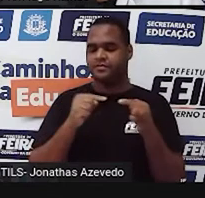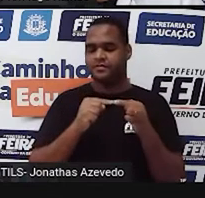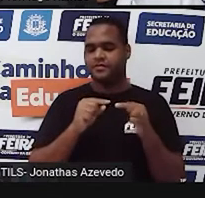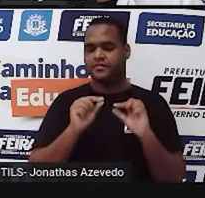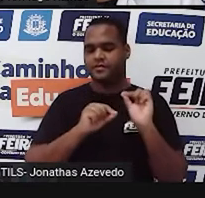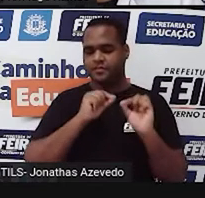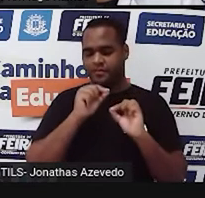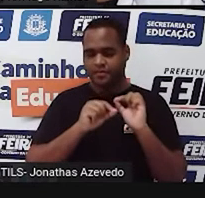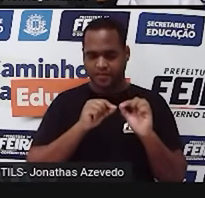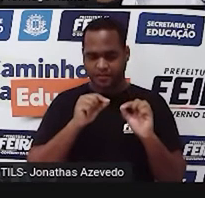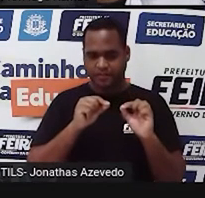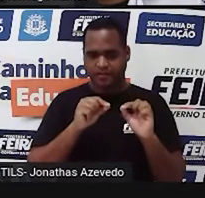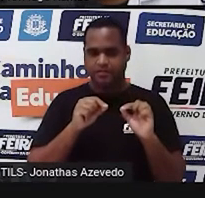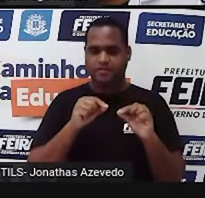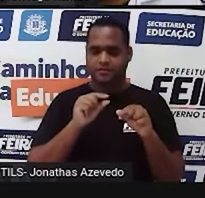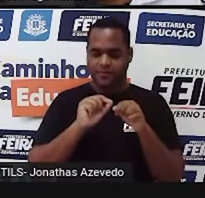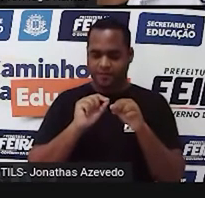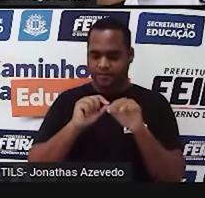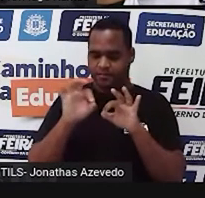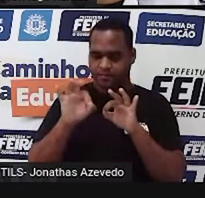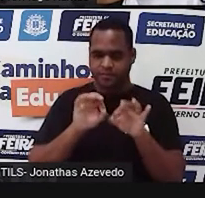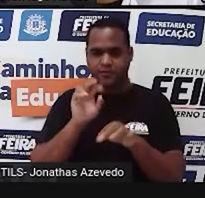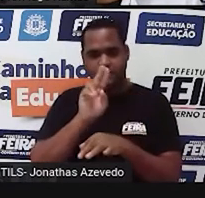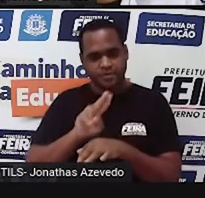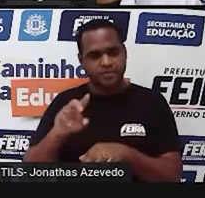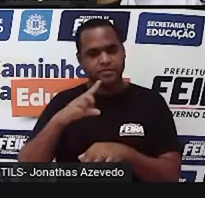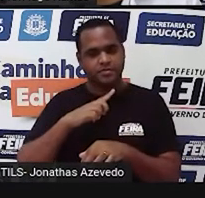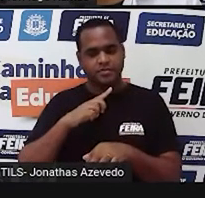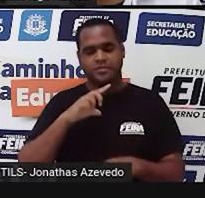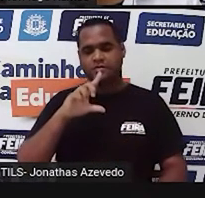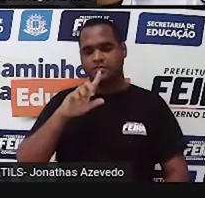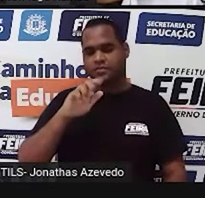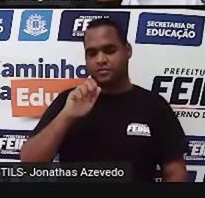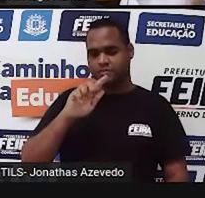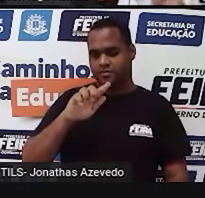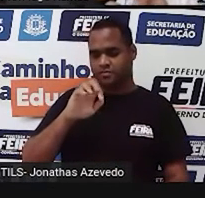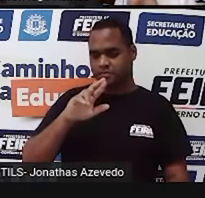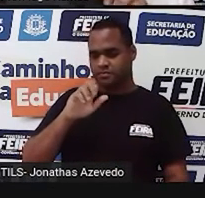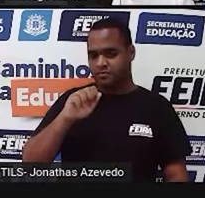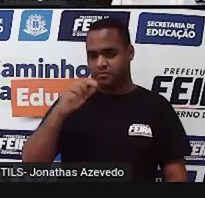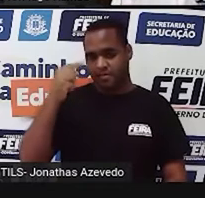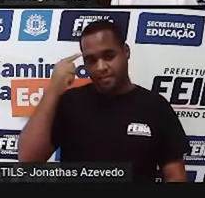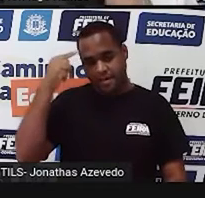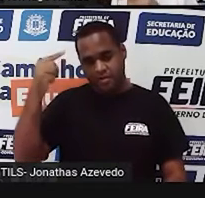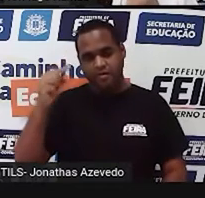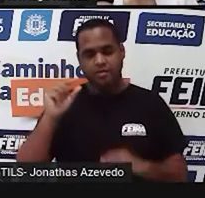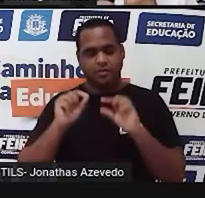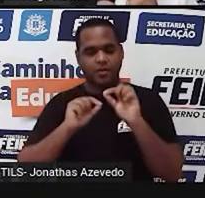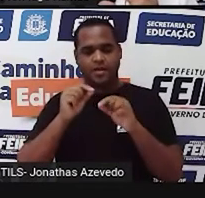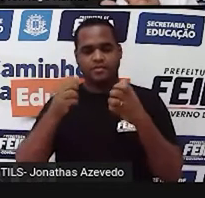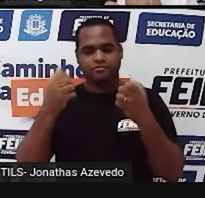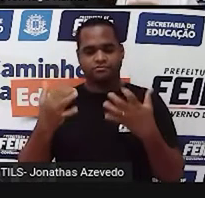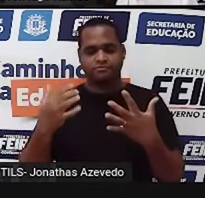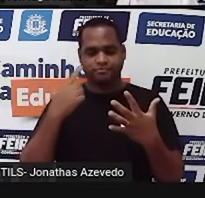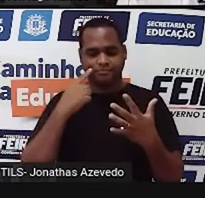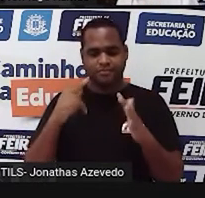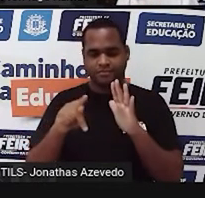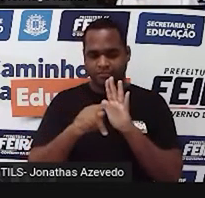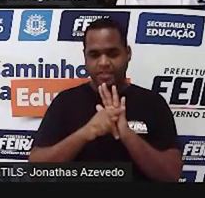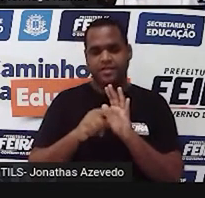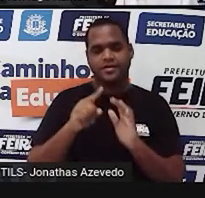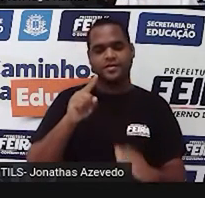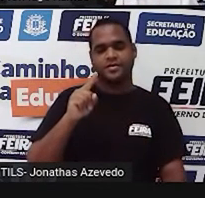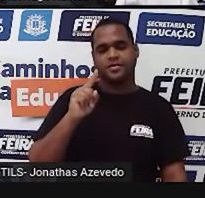a gente vai usar a álgebra pensando em uma situação que faz parte do